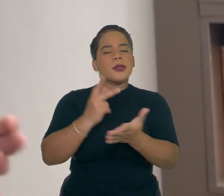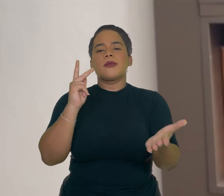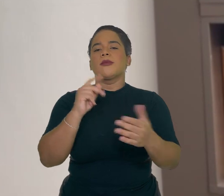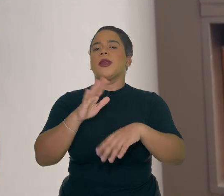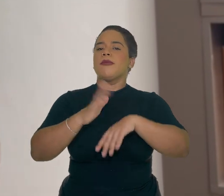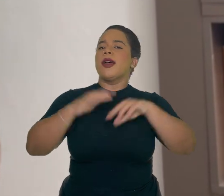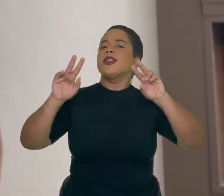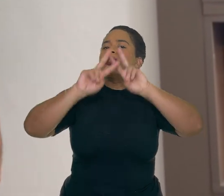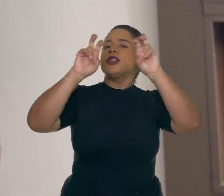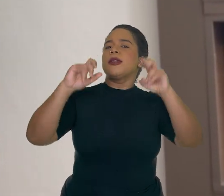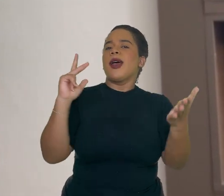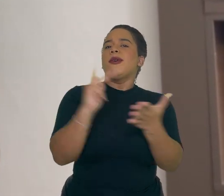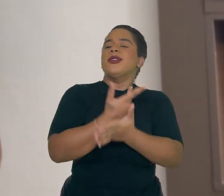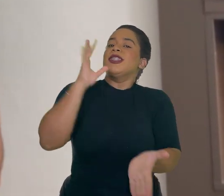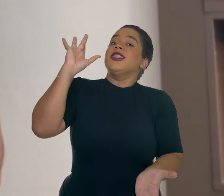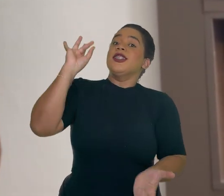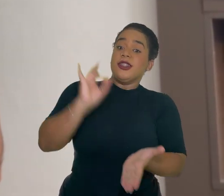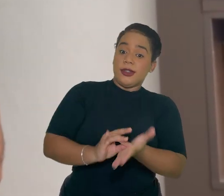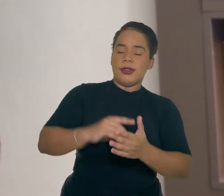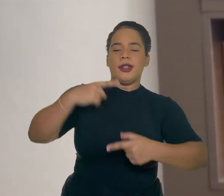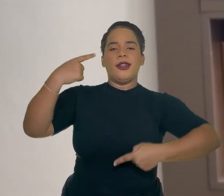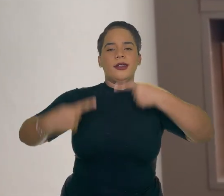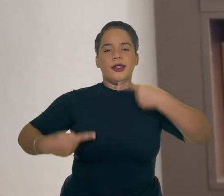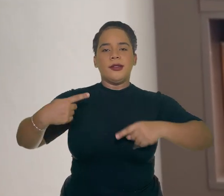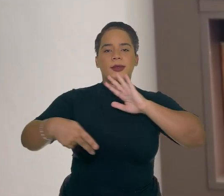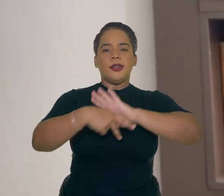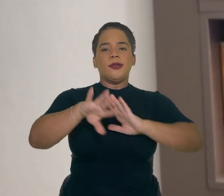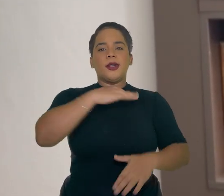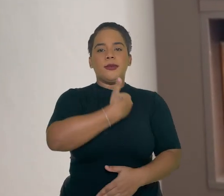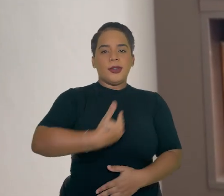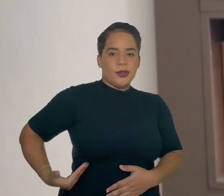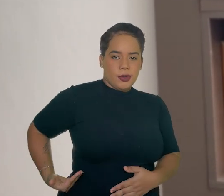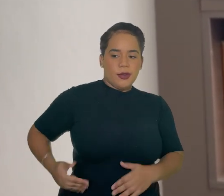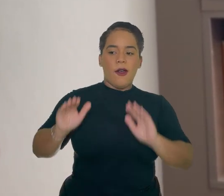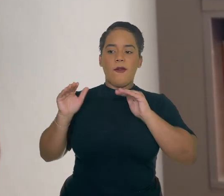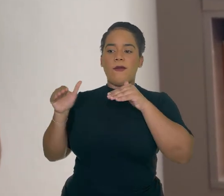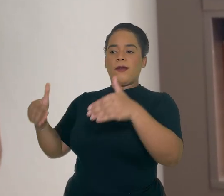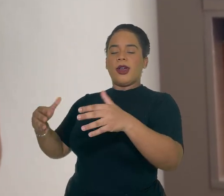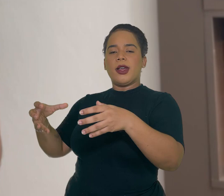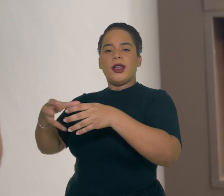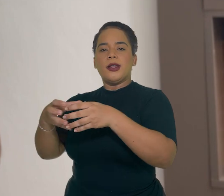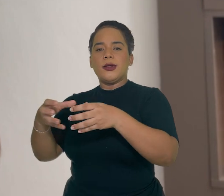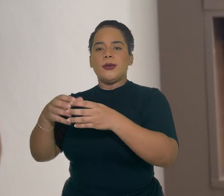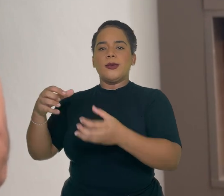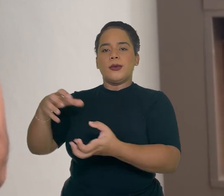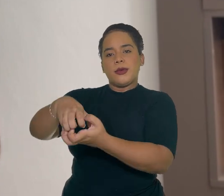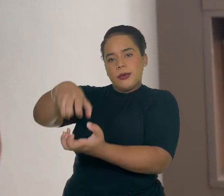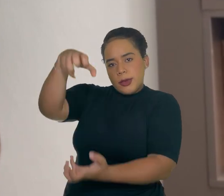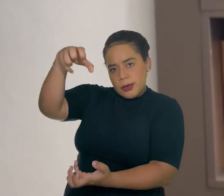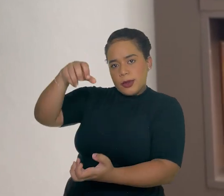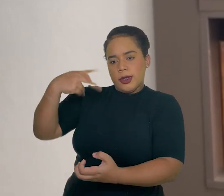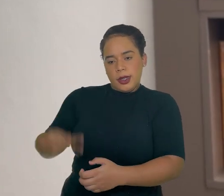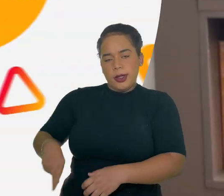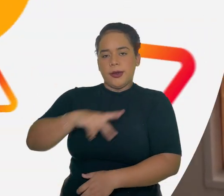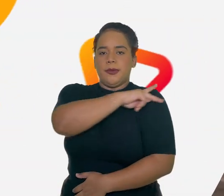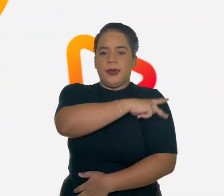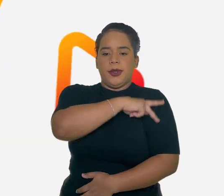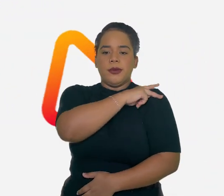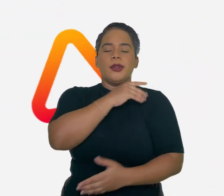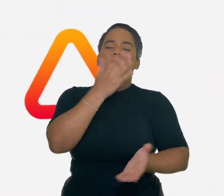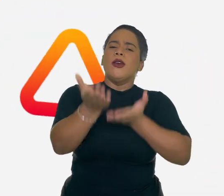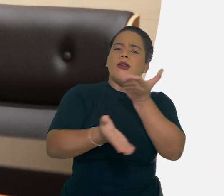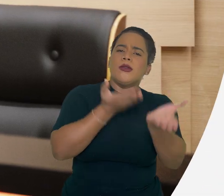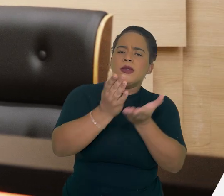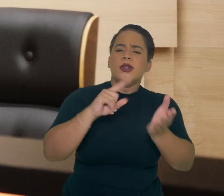mais e mais a efetivação das políticas públicas voltadas para as pessoas idosas aqui no estado do Piauí.